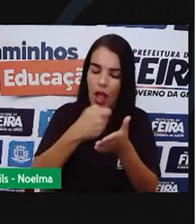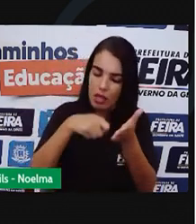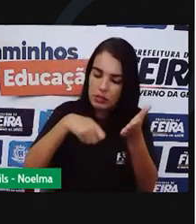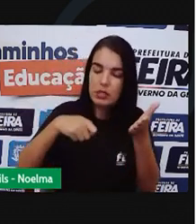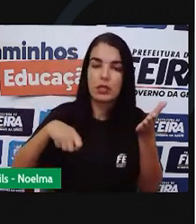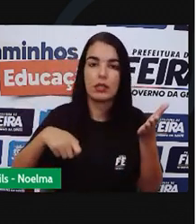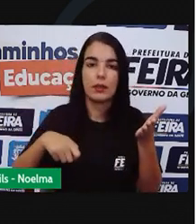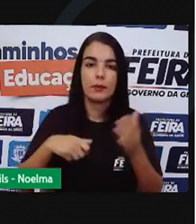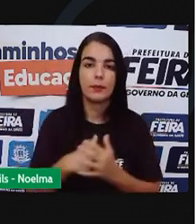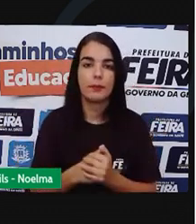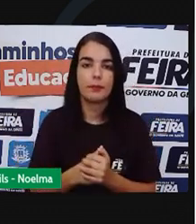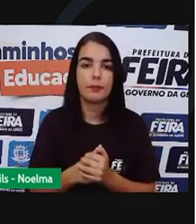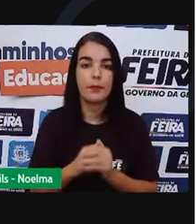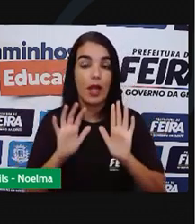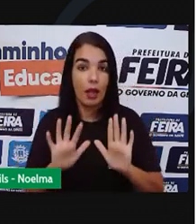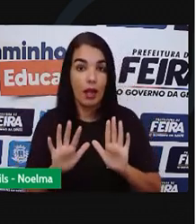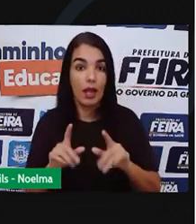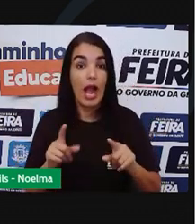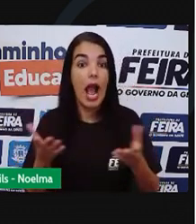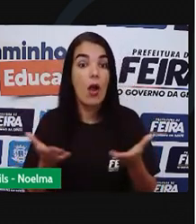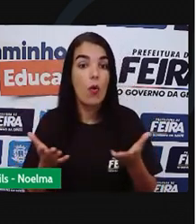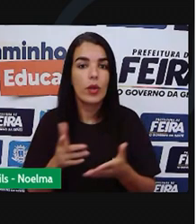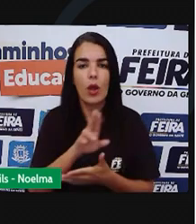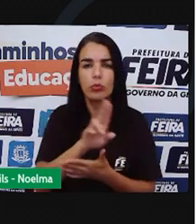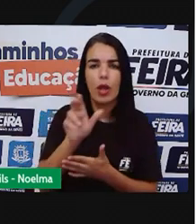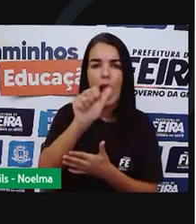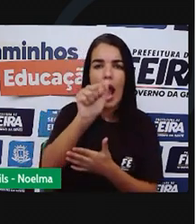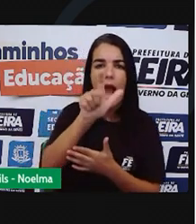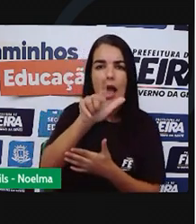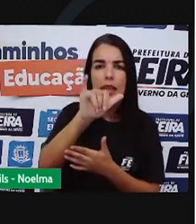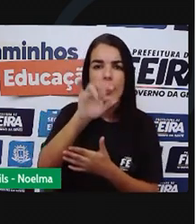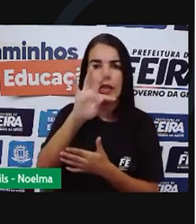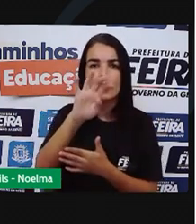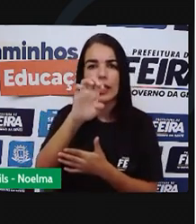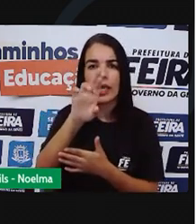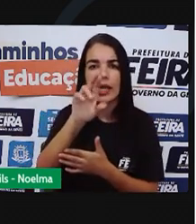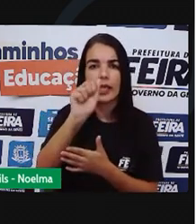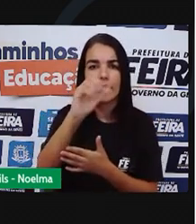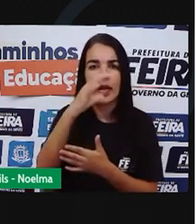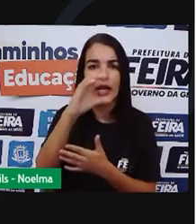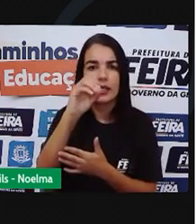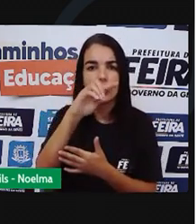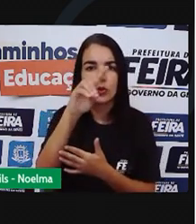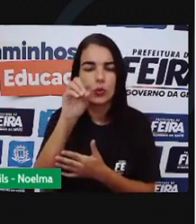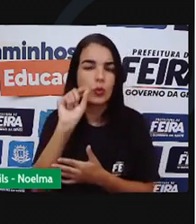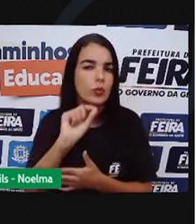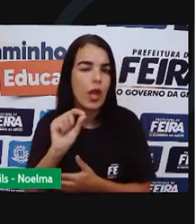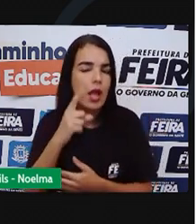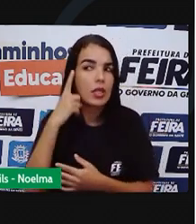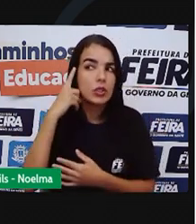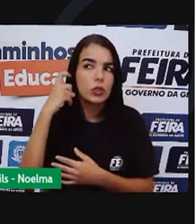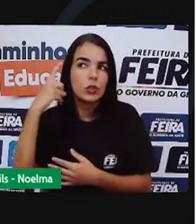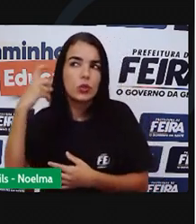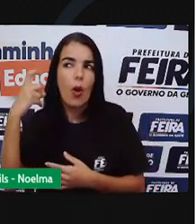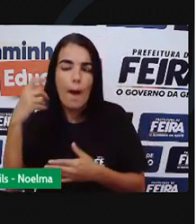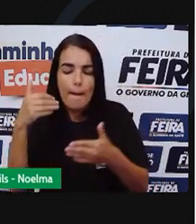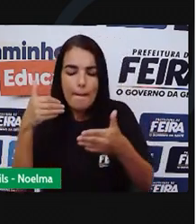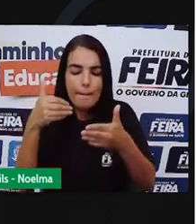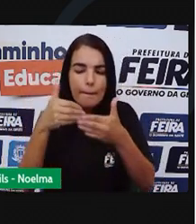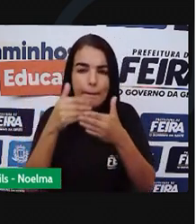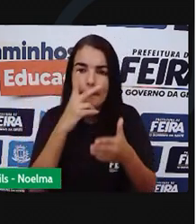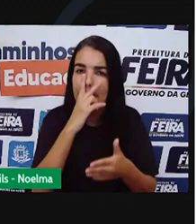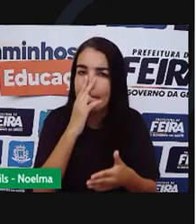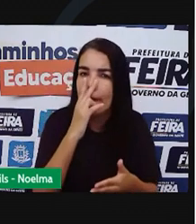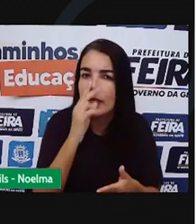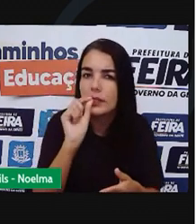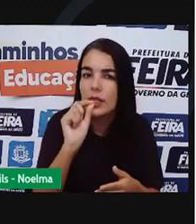escrita Bom Já as Aliterações São sons Semelhantes No início Da palavra Elas também